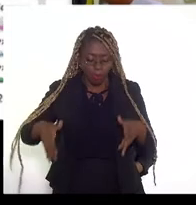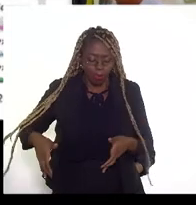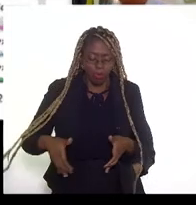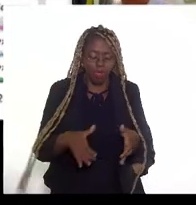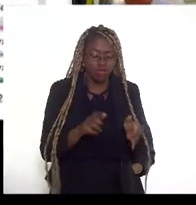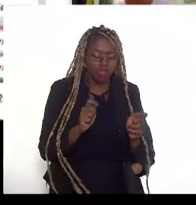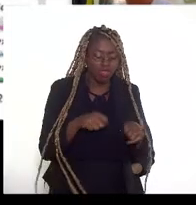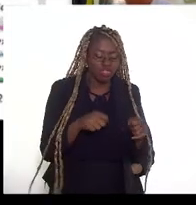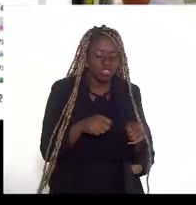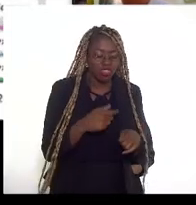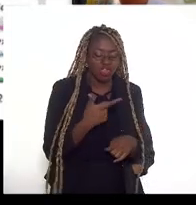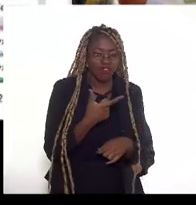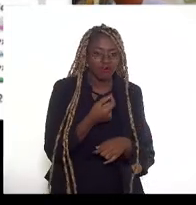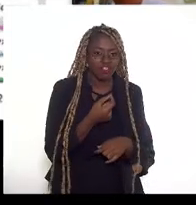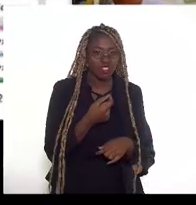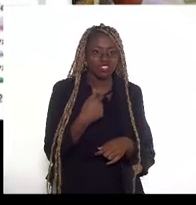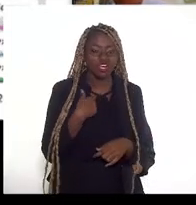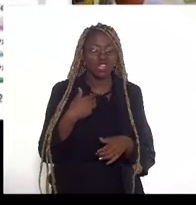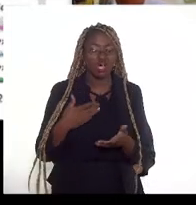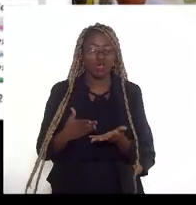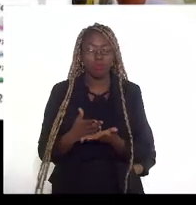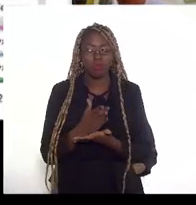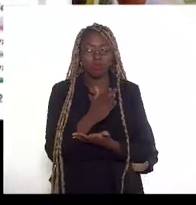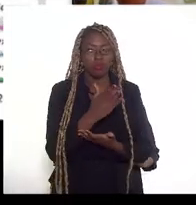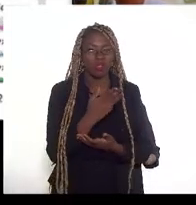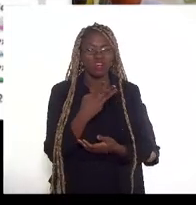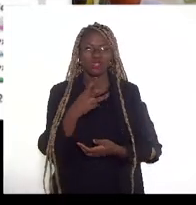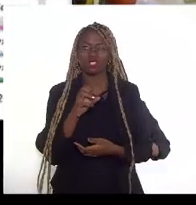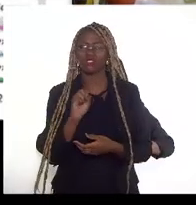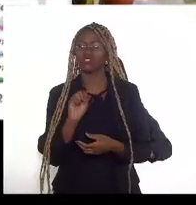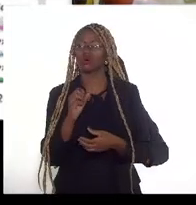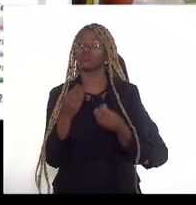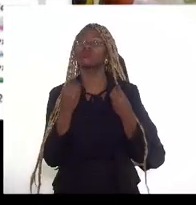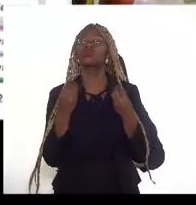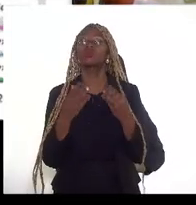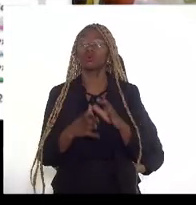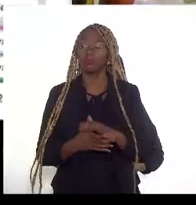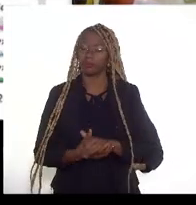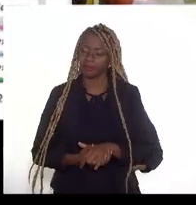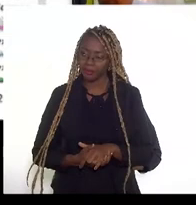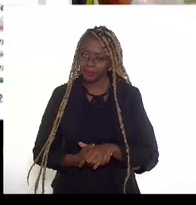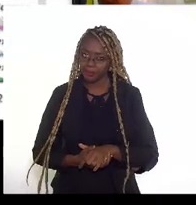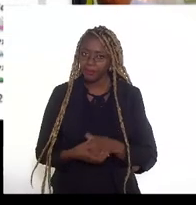eu passo 38 milhões de metros cúbicos por dia? Deu para entender a questão?